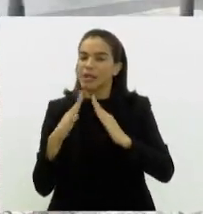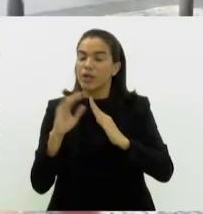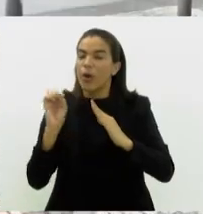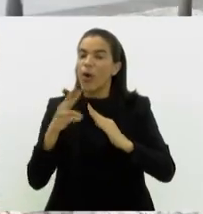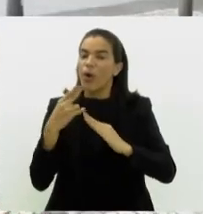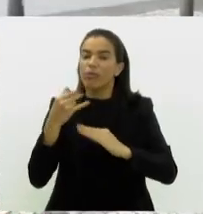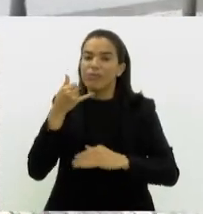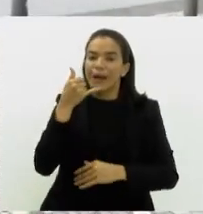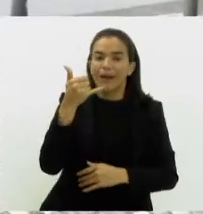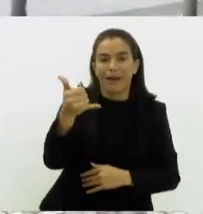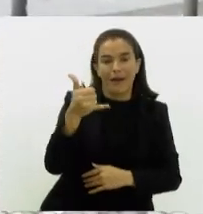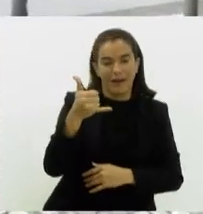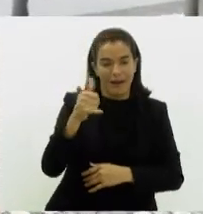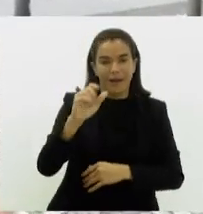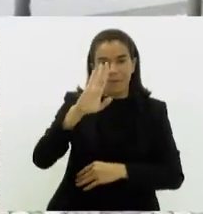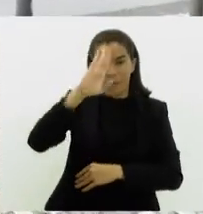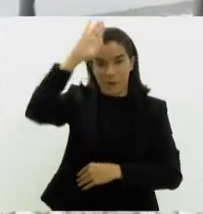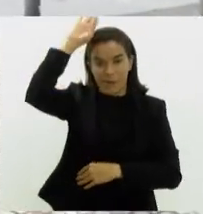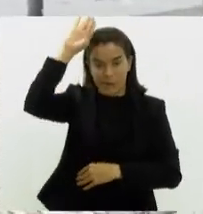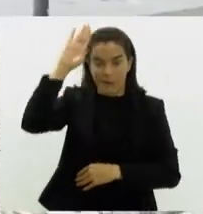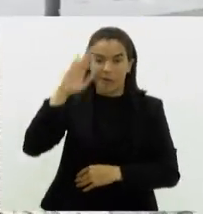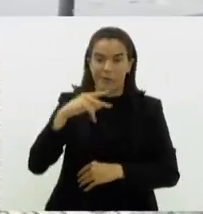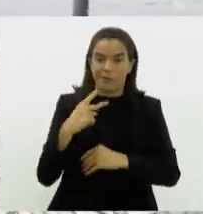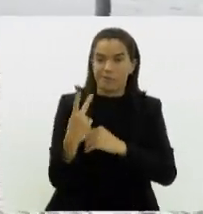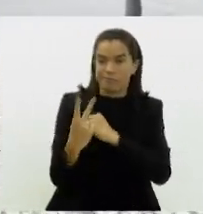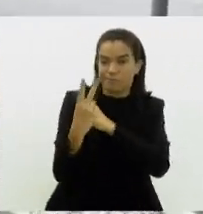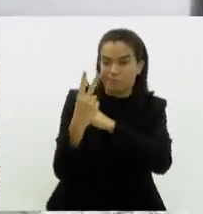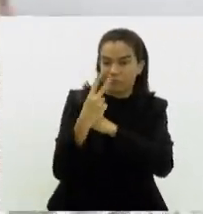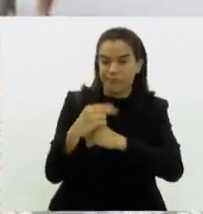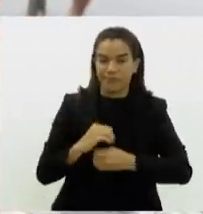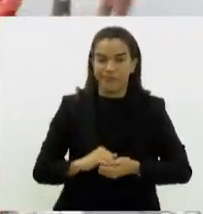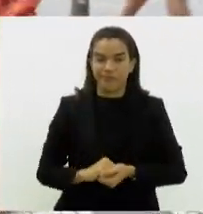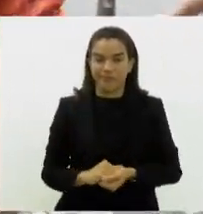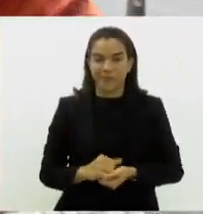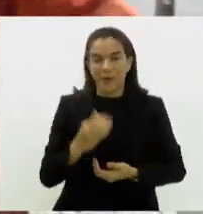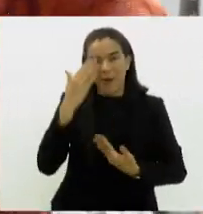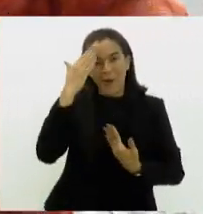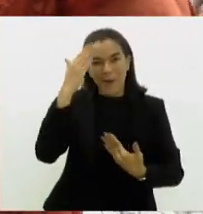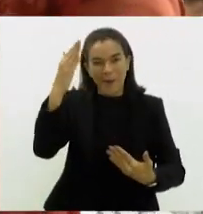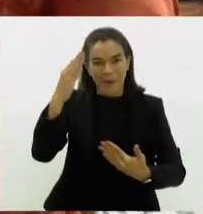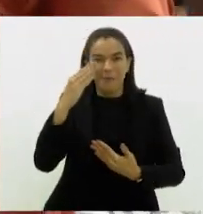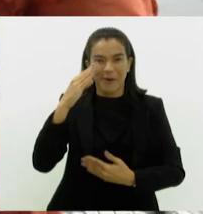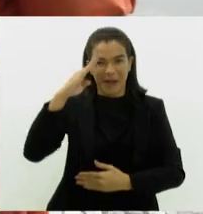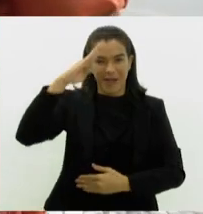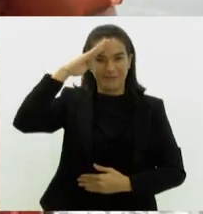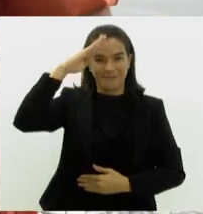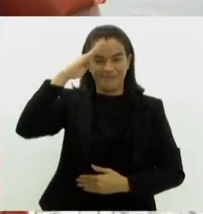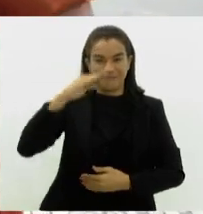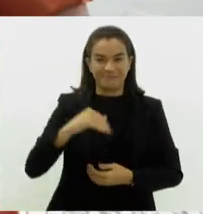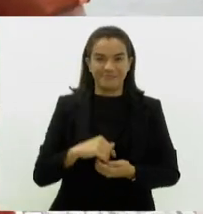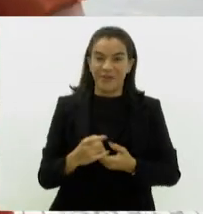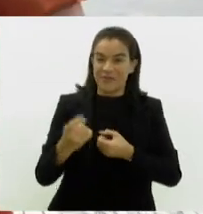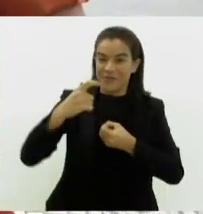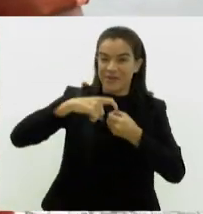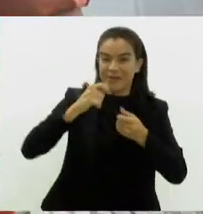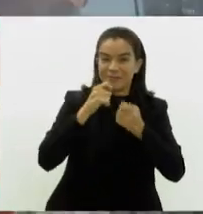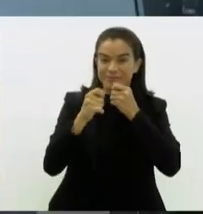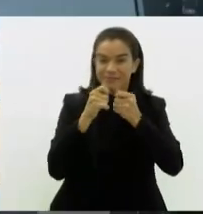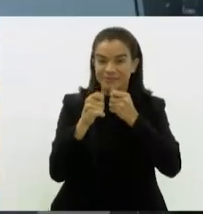de Bombeiros para que a gente possa retirar com segurança dentro da sua residência. Obrigado, Major. Vicente, voltamos com você no estúdio.